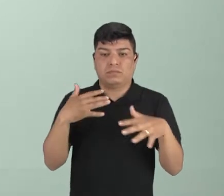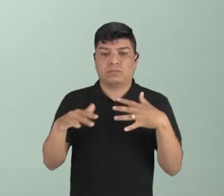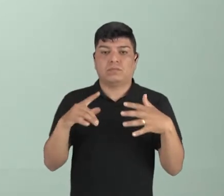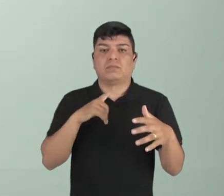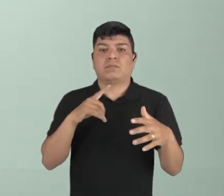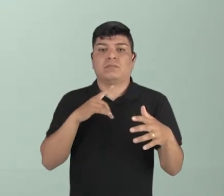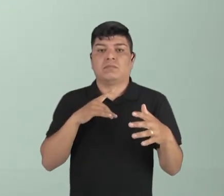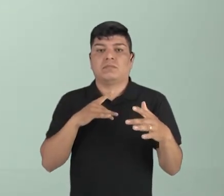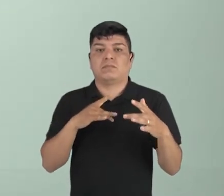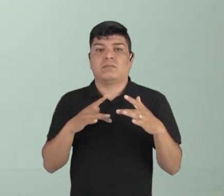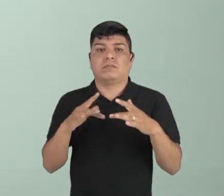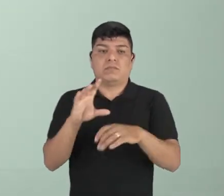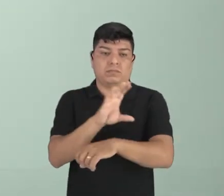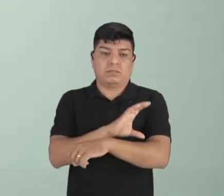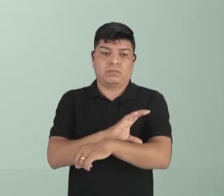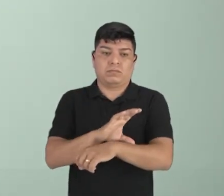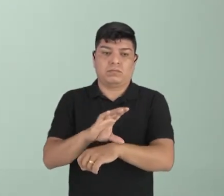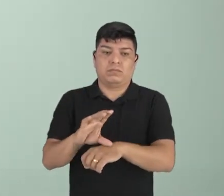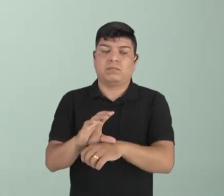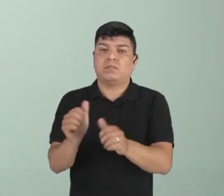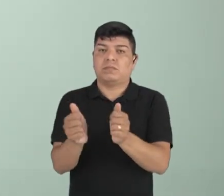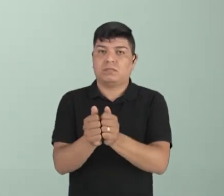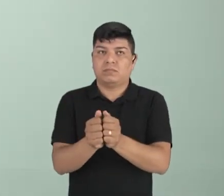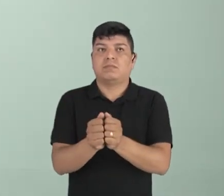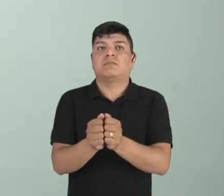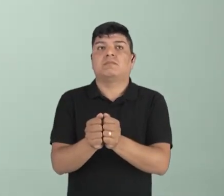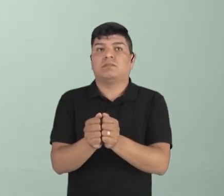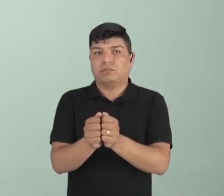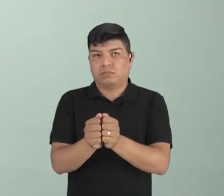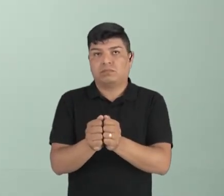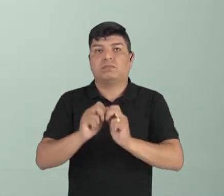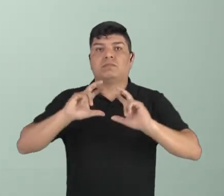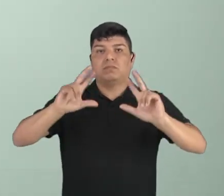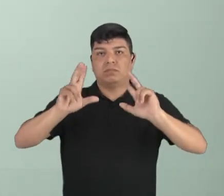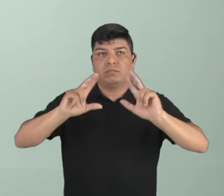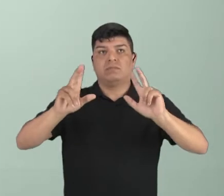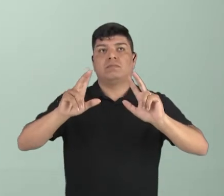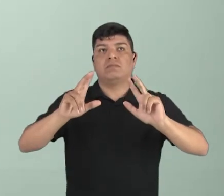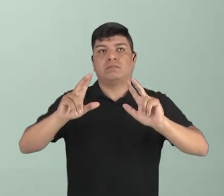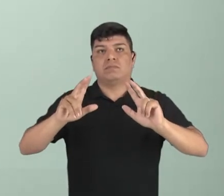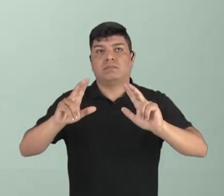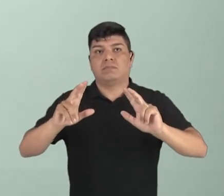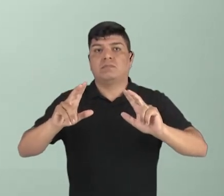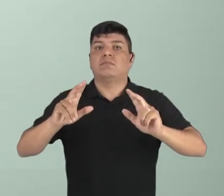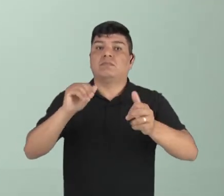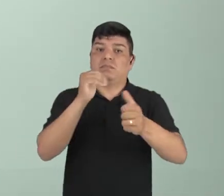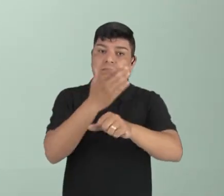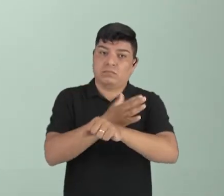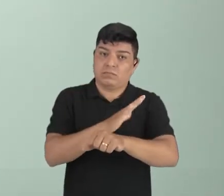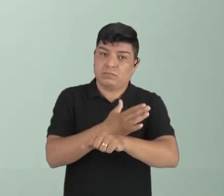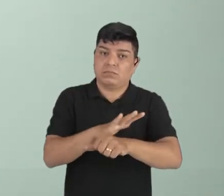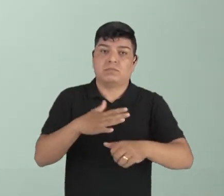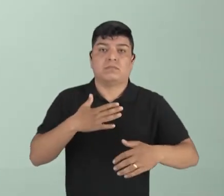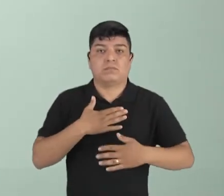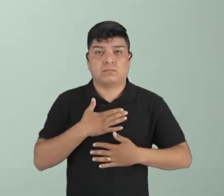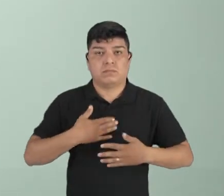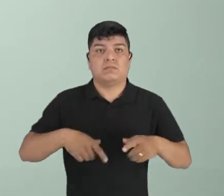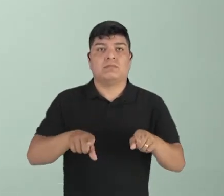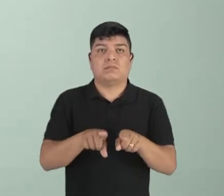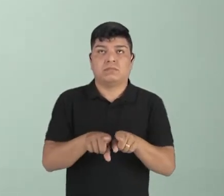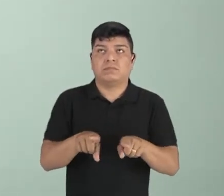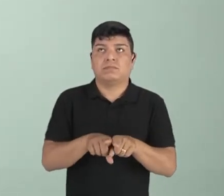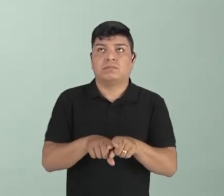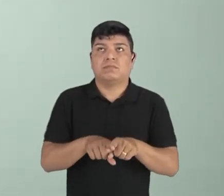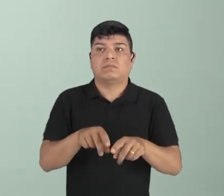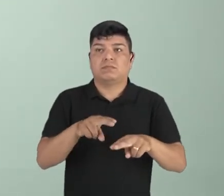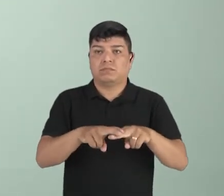com a cultura corporal do movimento, do esporte e voleibol. E o esporte não é uma prática corporal? É. Então eu